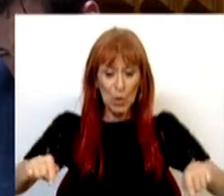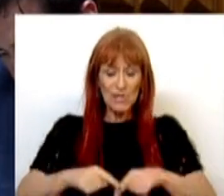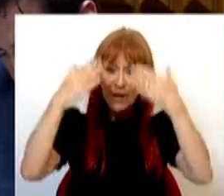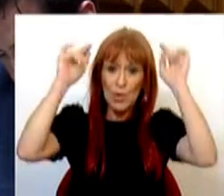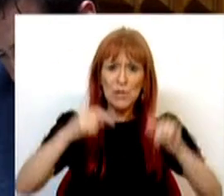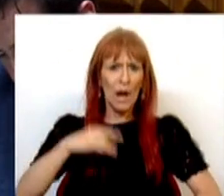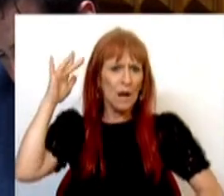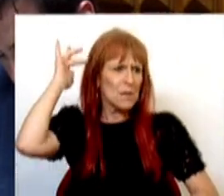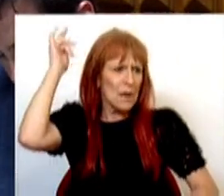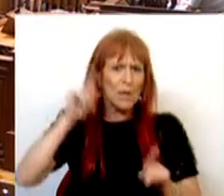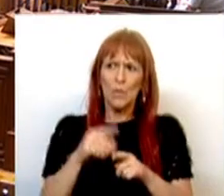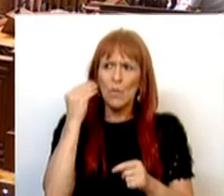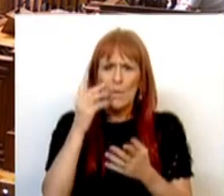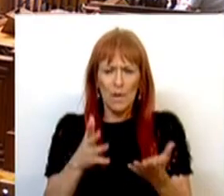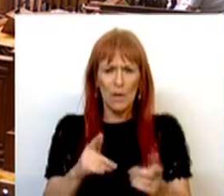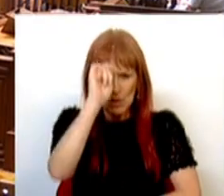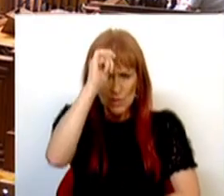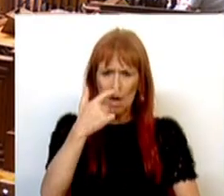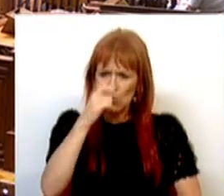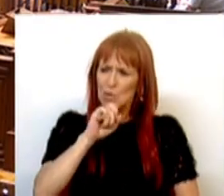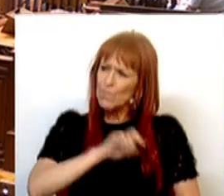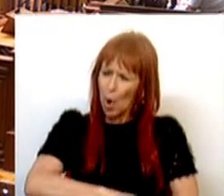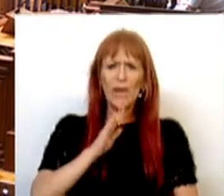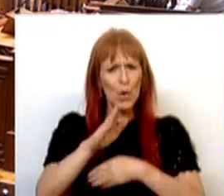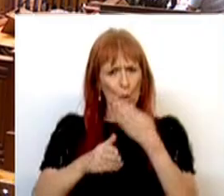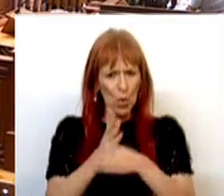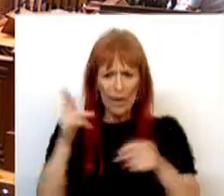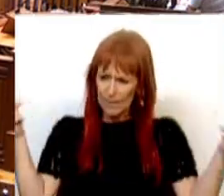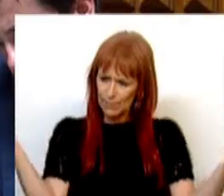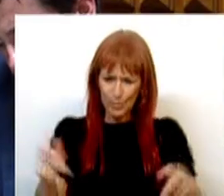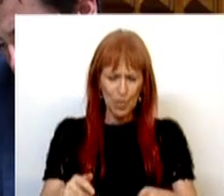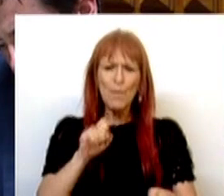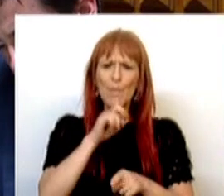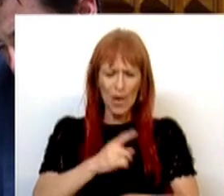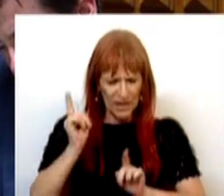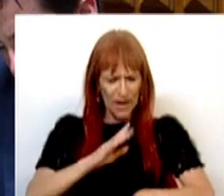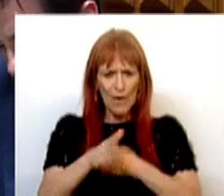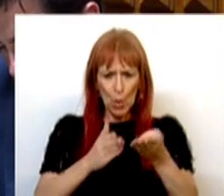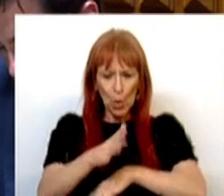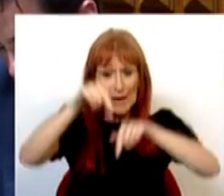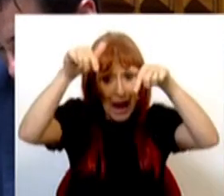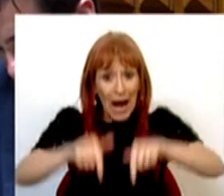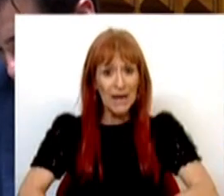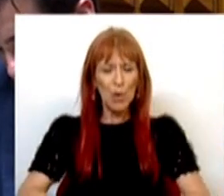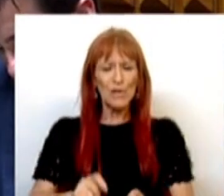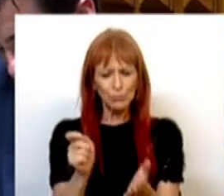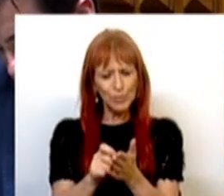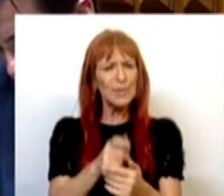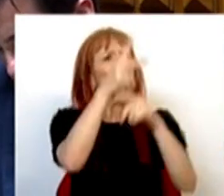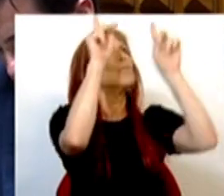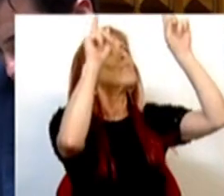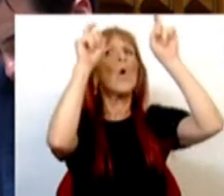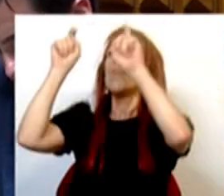é sacro santo de uma certa forma. Os cidadãos podem e devem continuar aqui a entrar, podem e devem continuar aqui a registrar